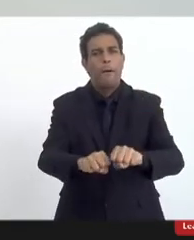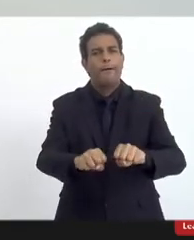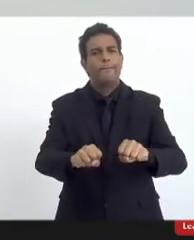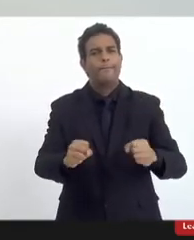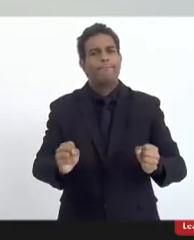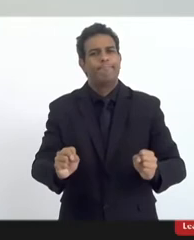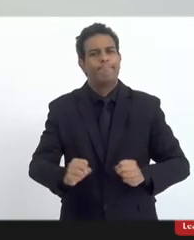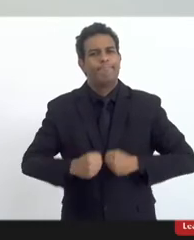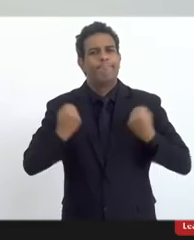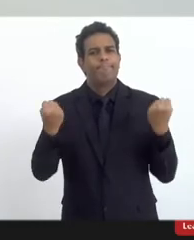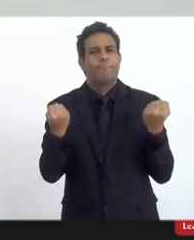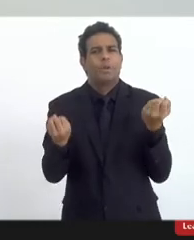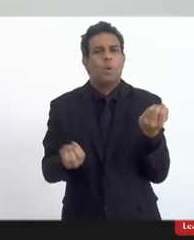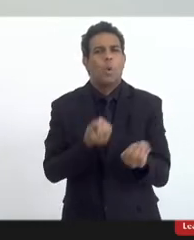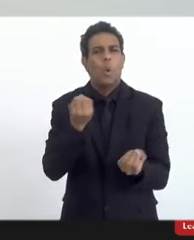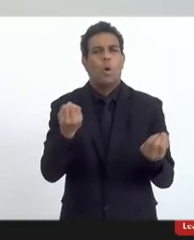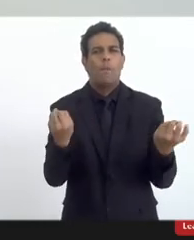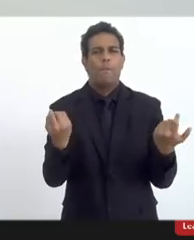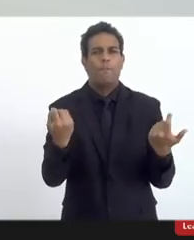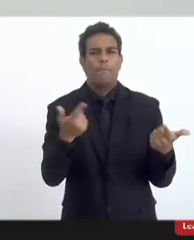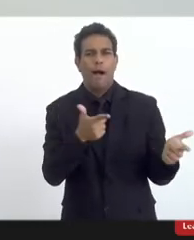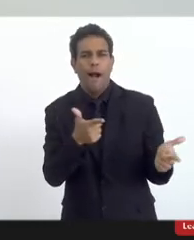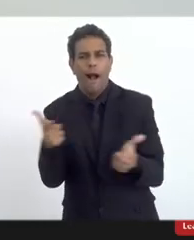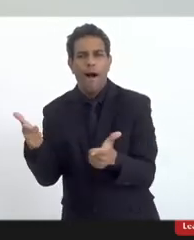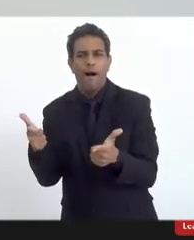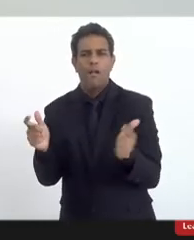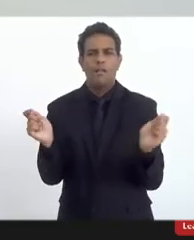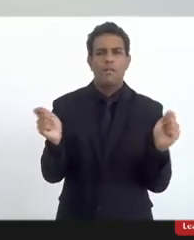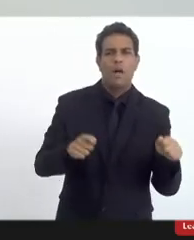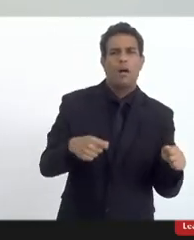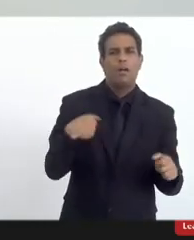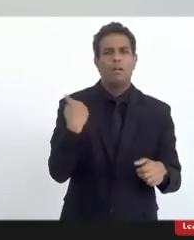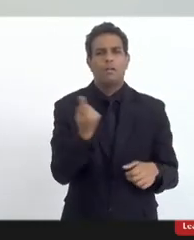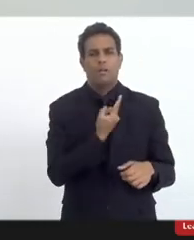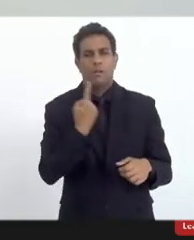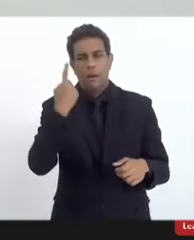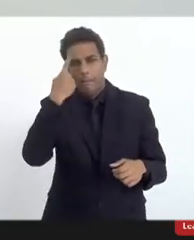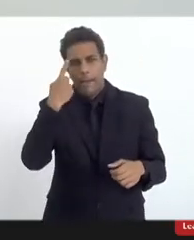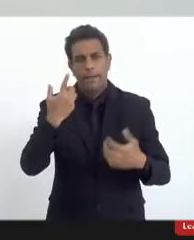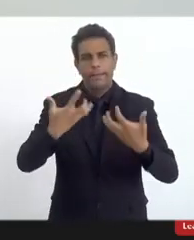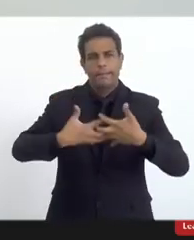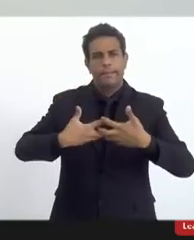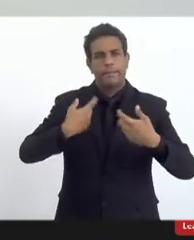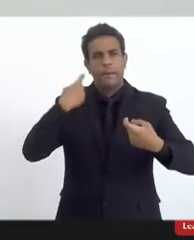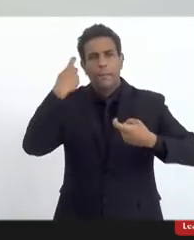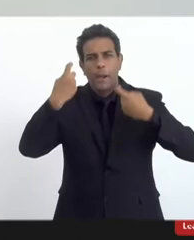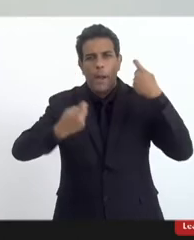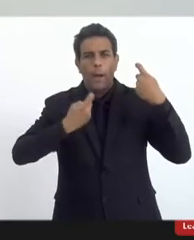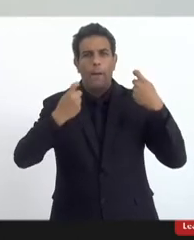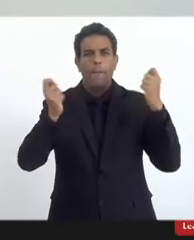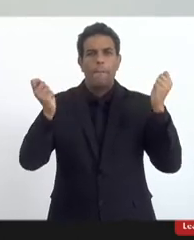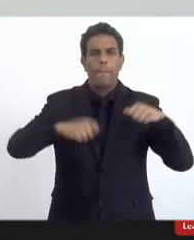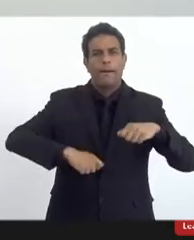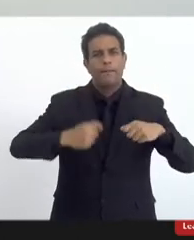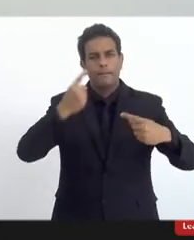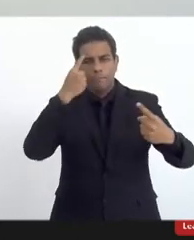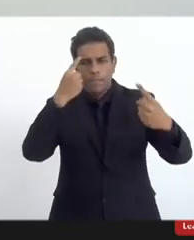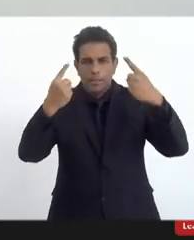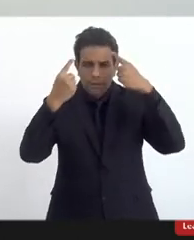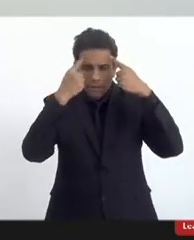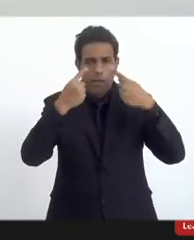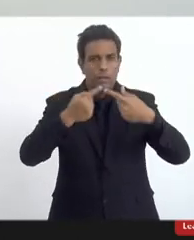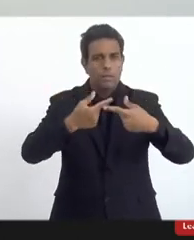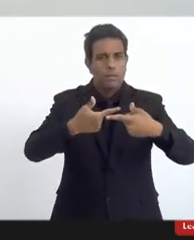constrangendo as pessoas, colocando arma na cabeça, enfim. Então, gente precisa mesmo se preocupar em pensar algo